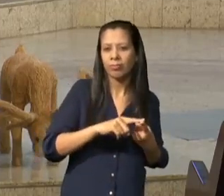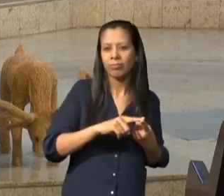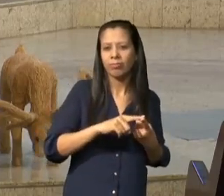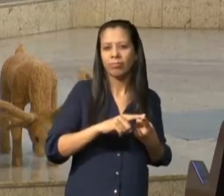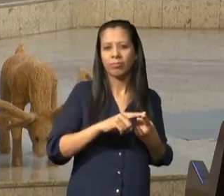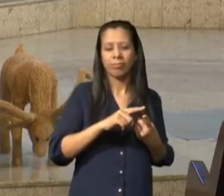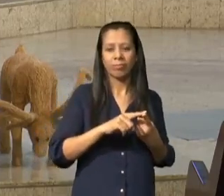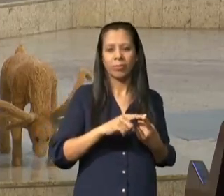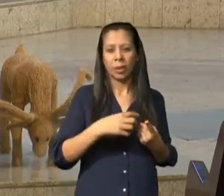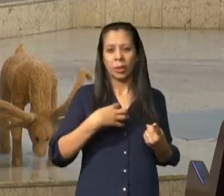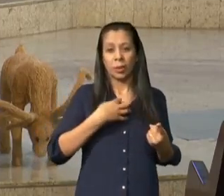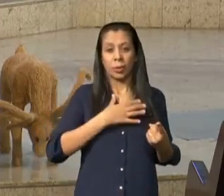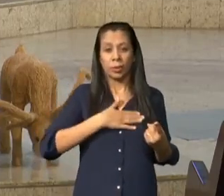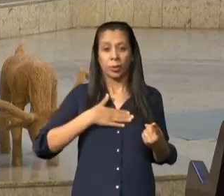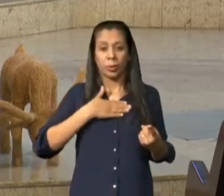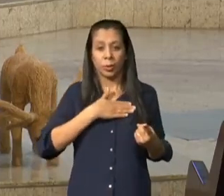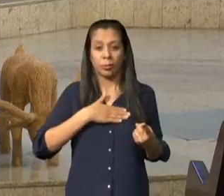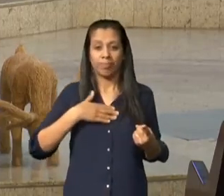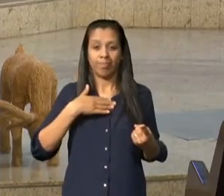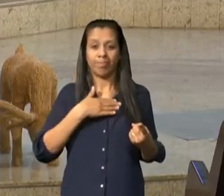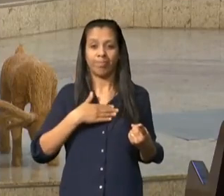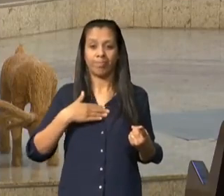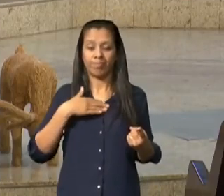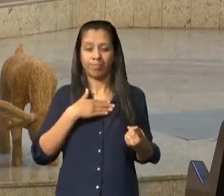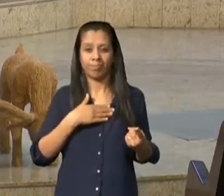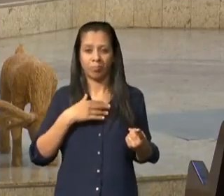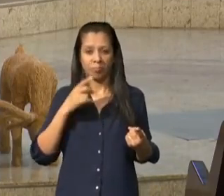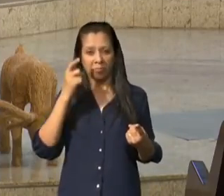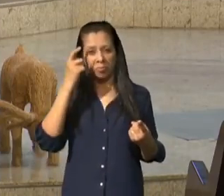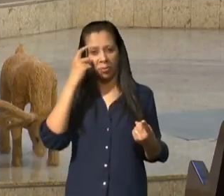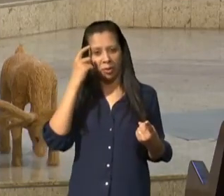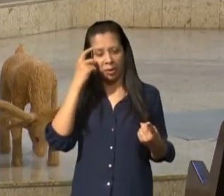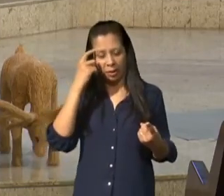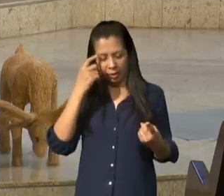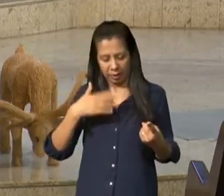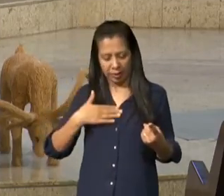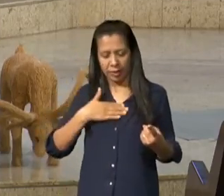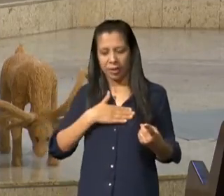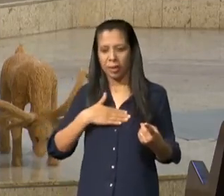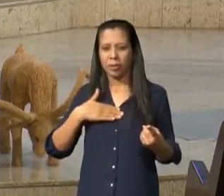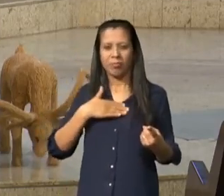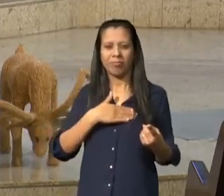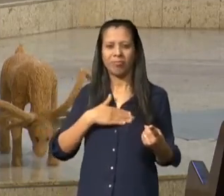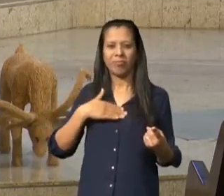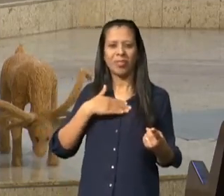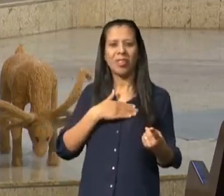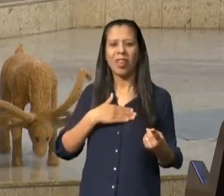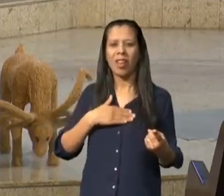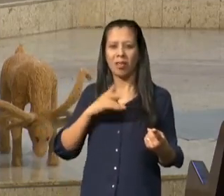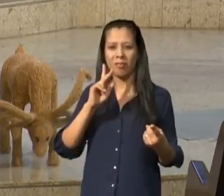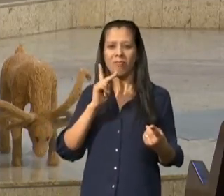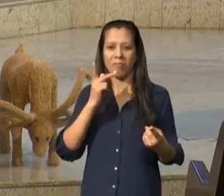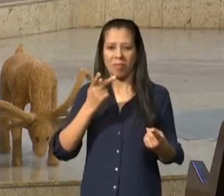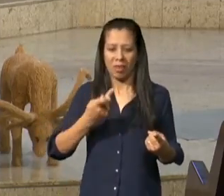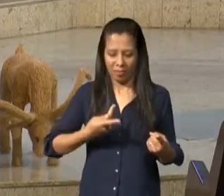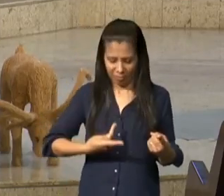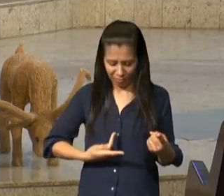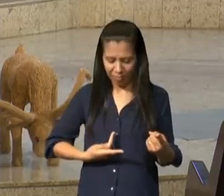que eu não tiro de dentro de mim as coisas boas que Deus colocou não fazem sentido eu quero continuar com as coisas ruins